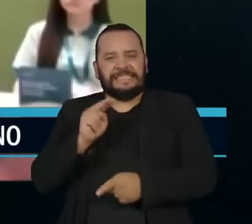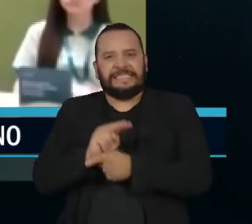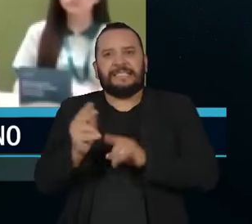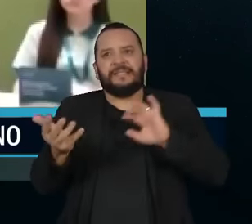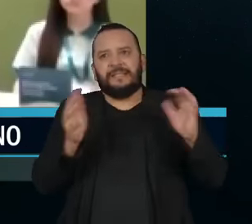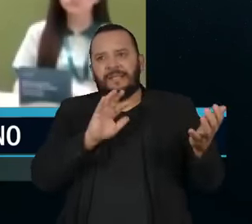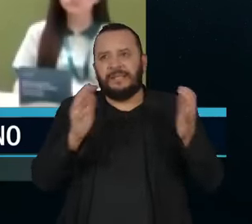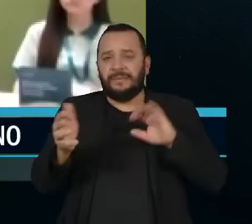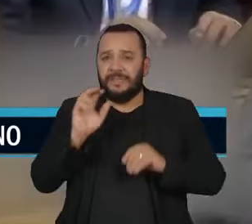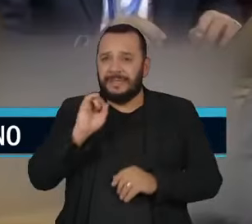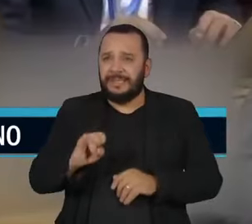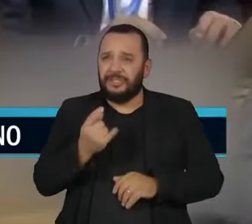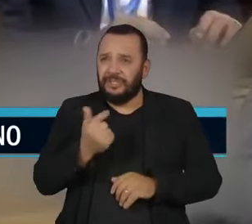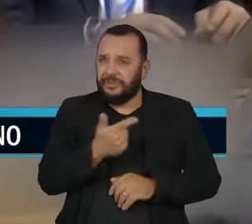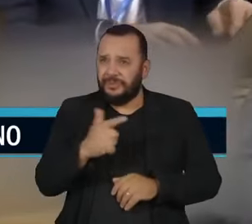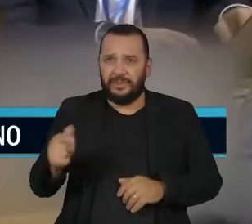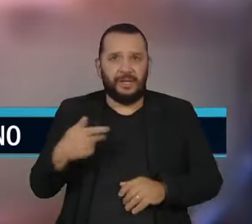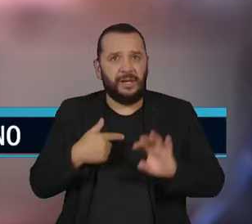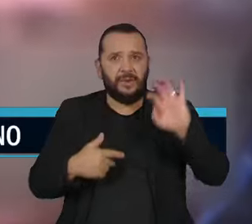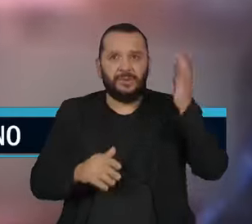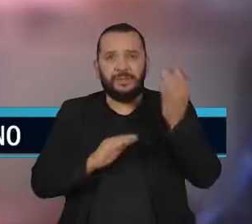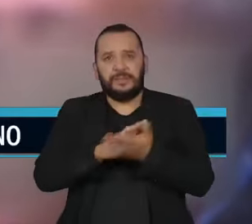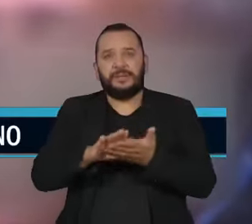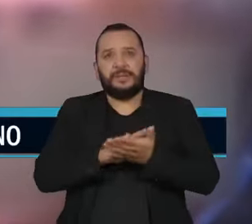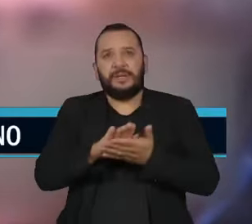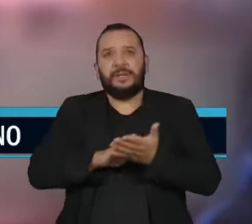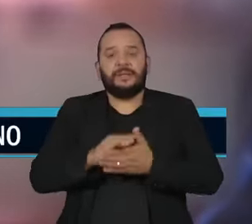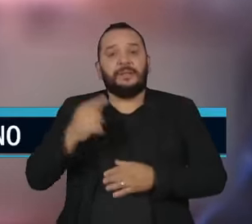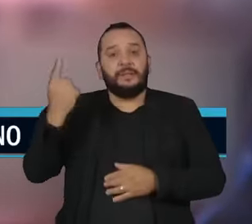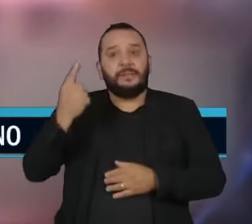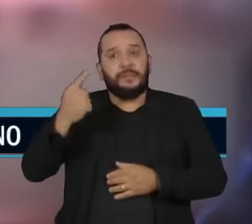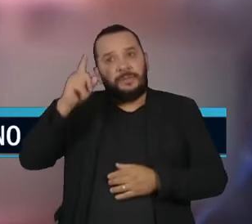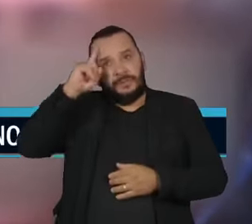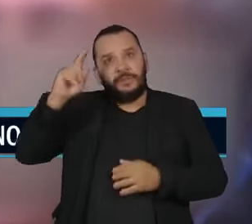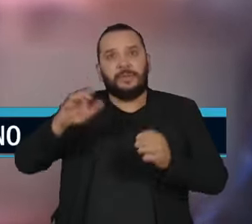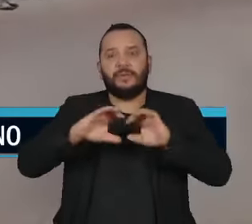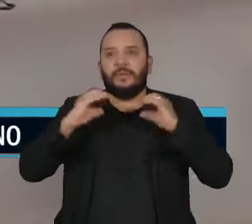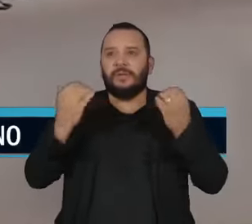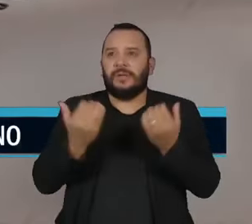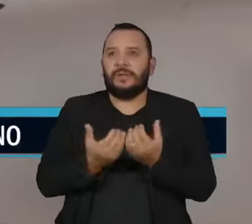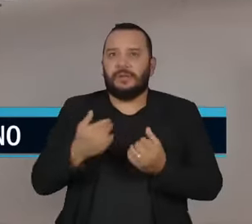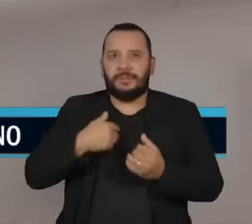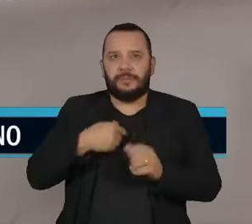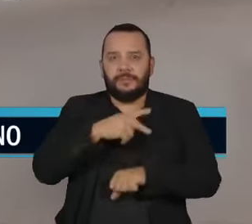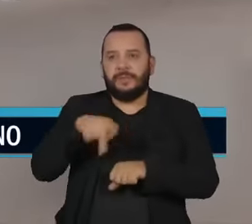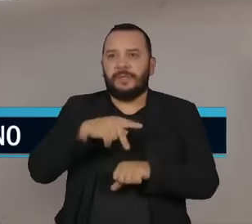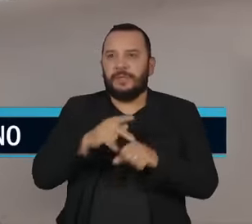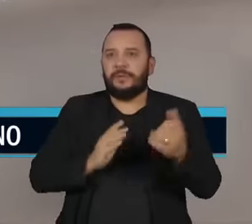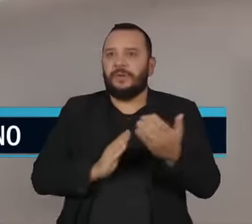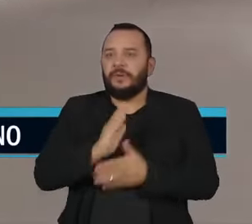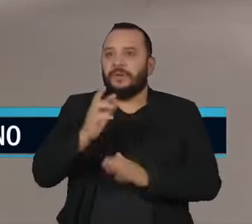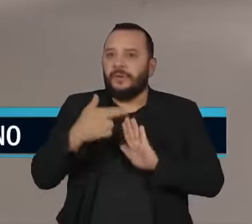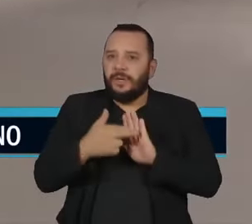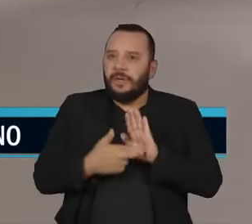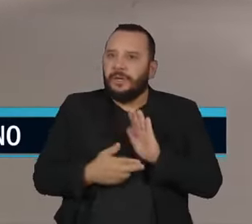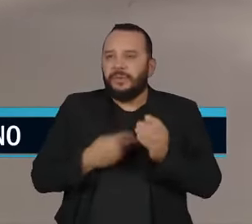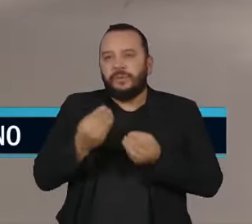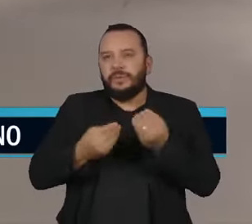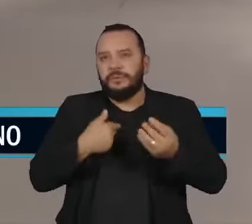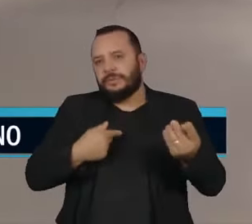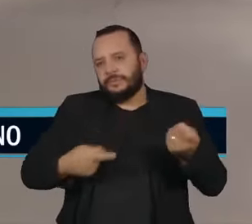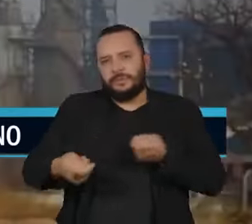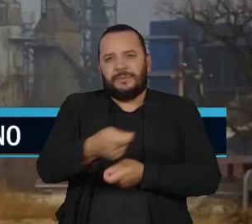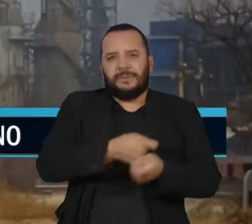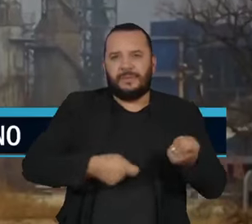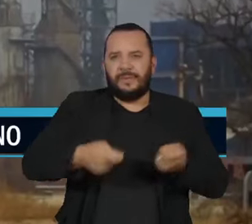na mesa, isso não vai acontecer. No primeiro dia de conferência, os países aprovaram regras sobre mercados internacionais de